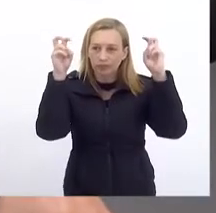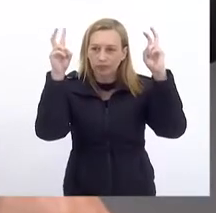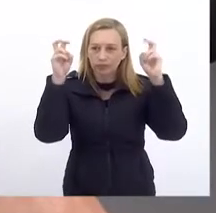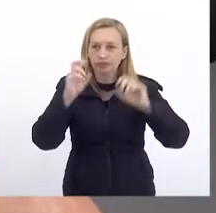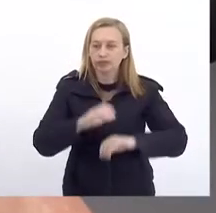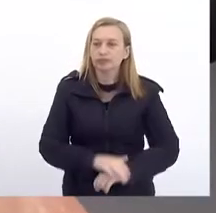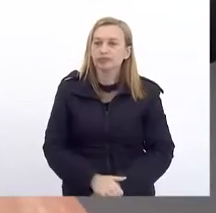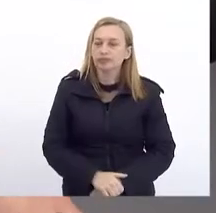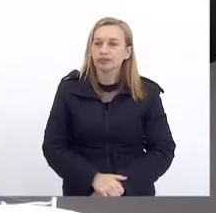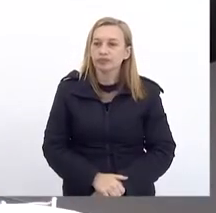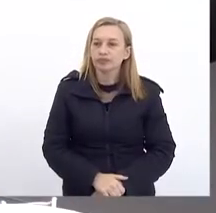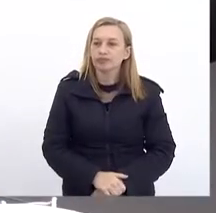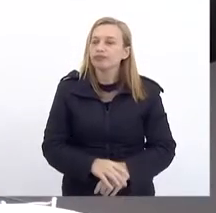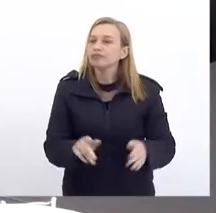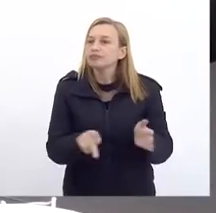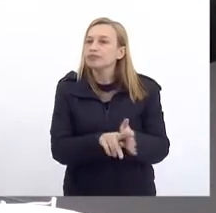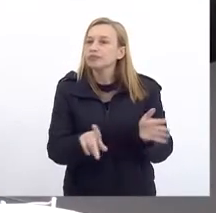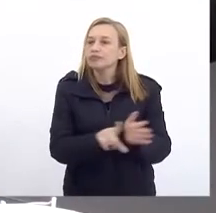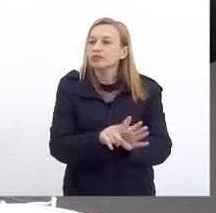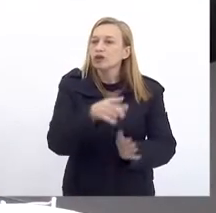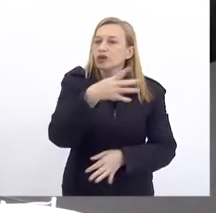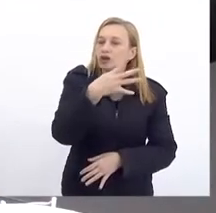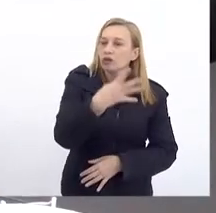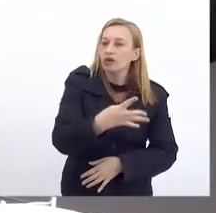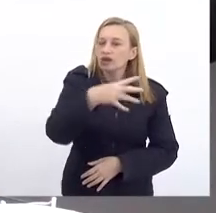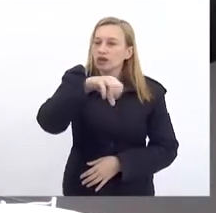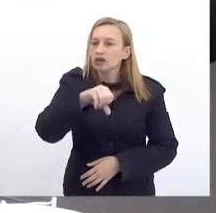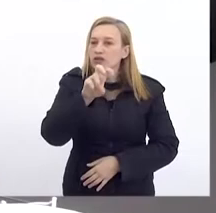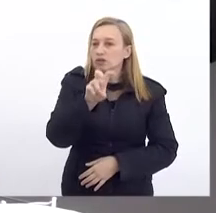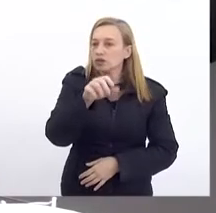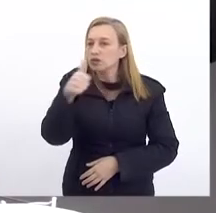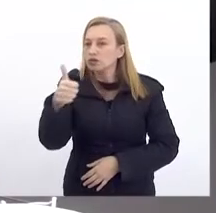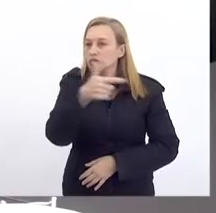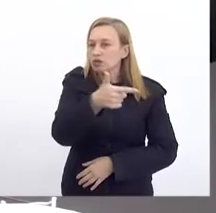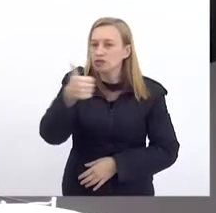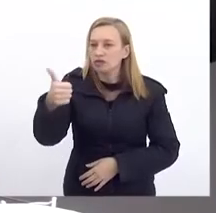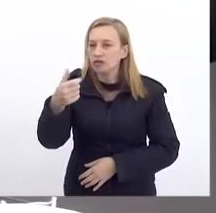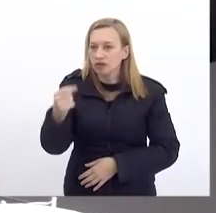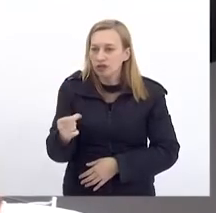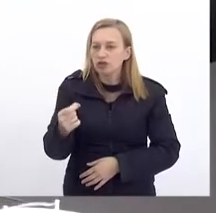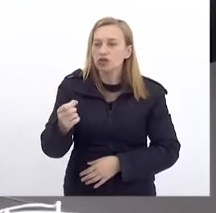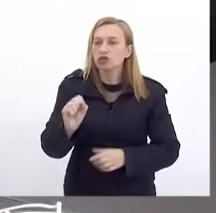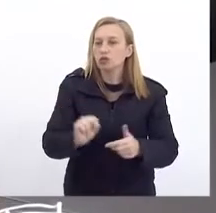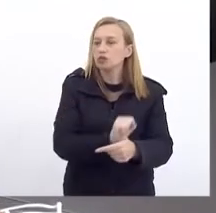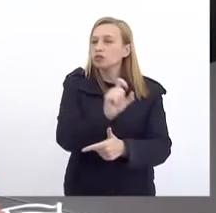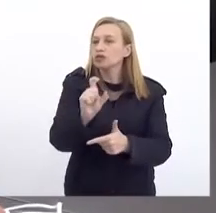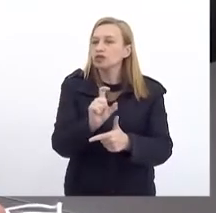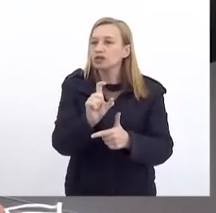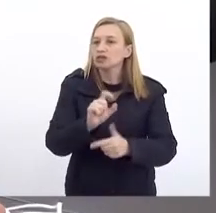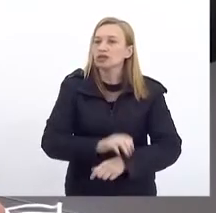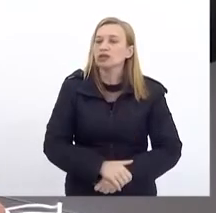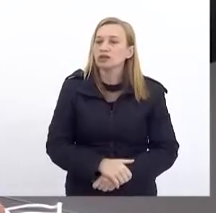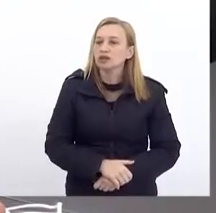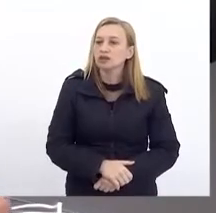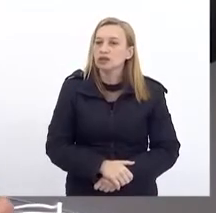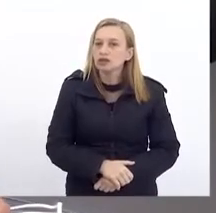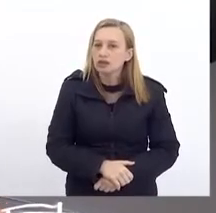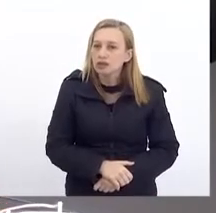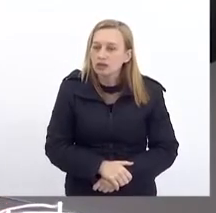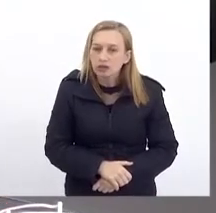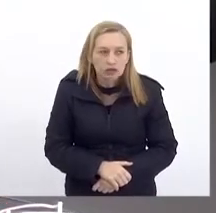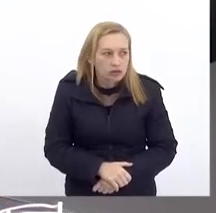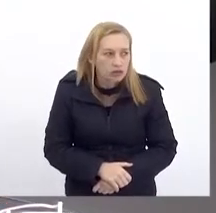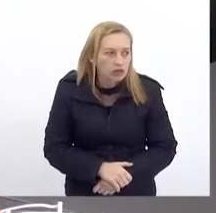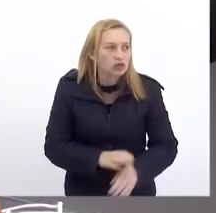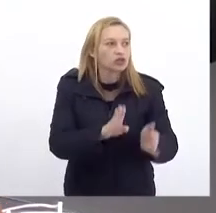Projeto de Lei nº 4951-2020 do Poder Executivo que estima a receita fixa